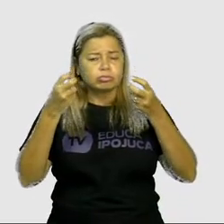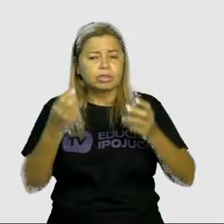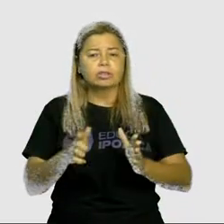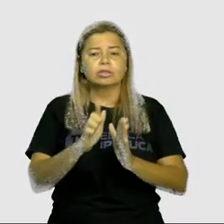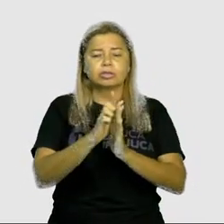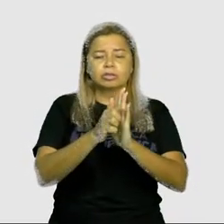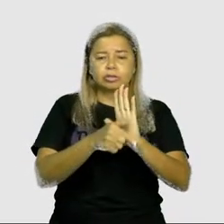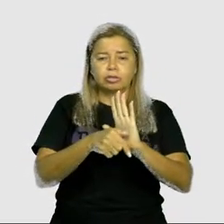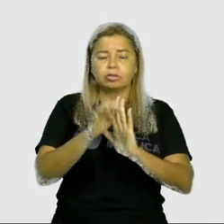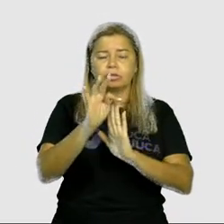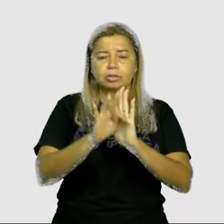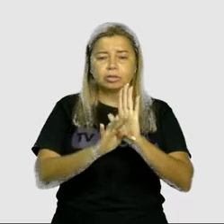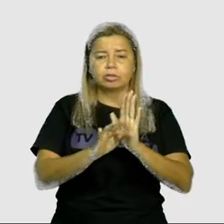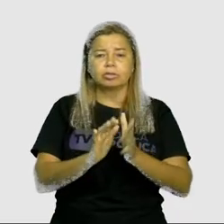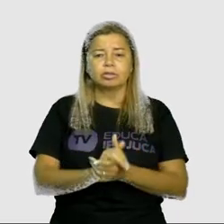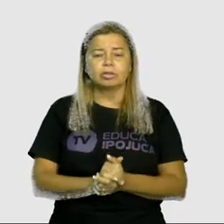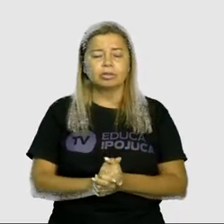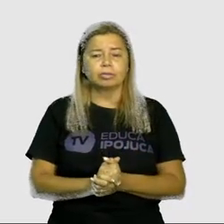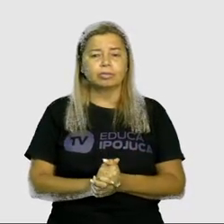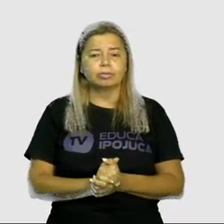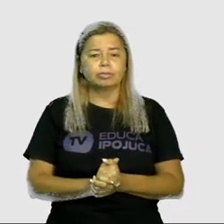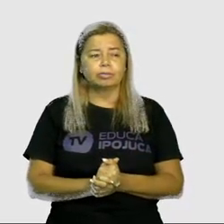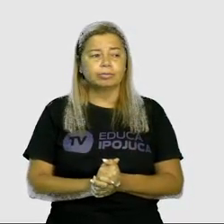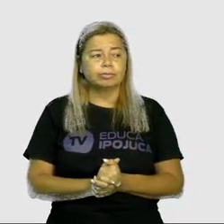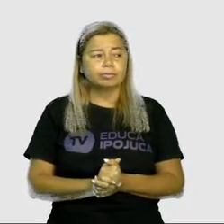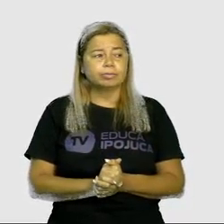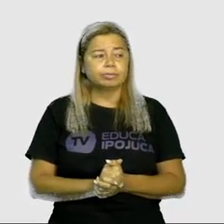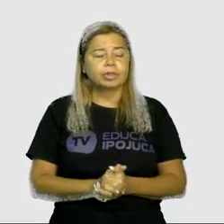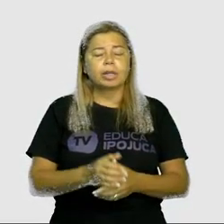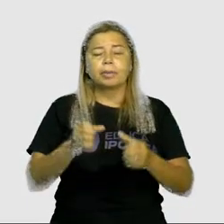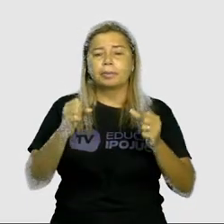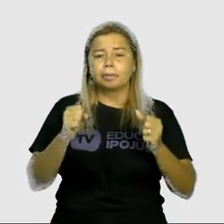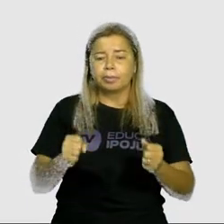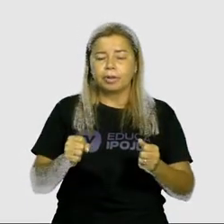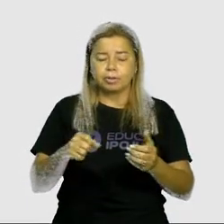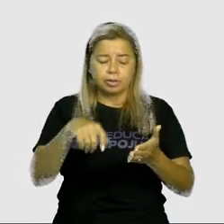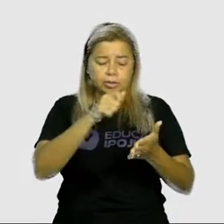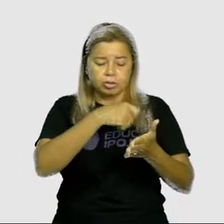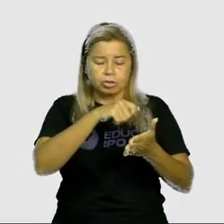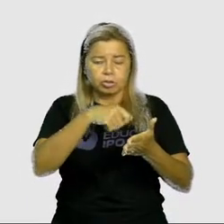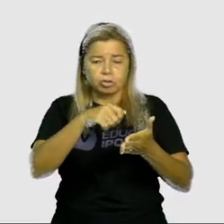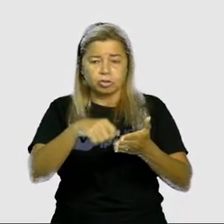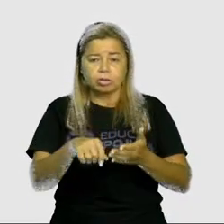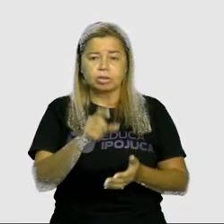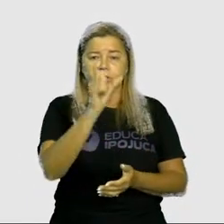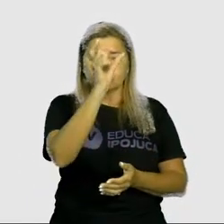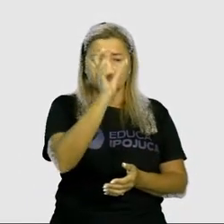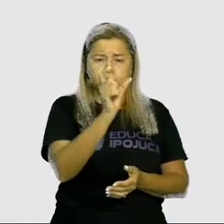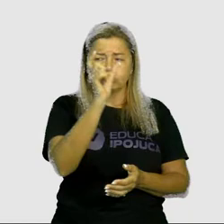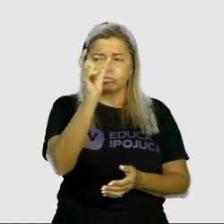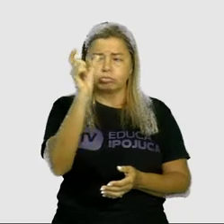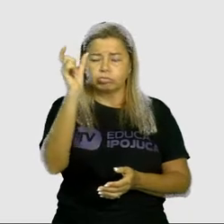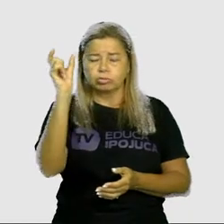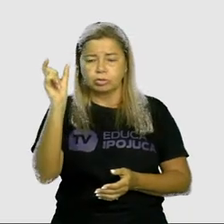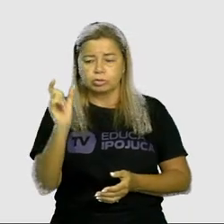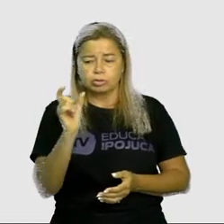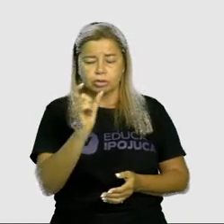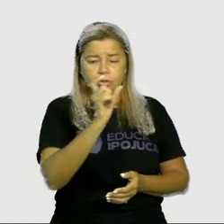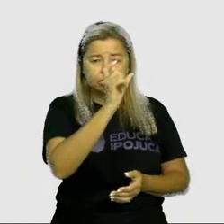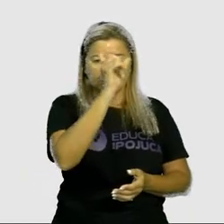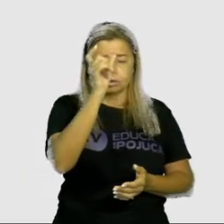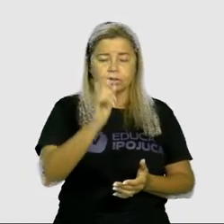gênero textual. Eles podem ser escritos em quadrinhas, como a gente viu